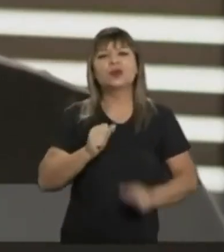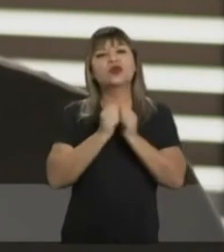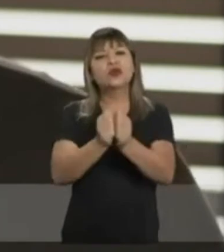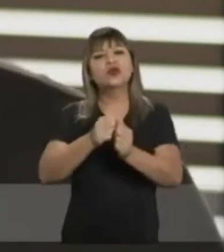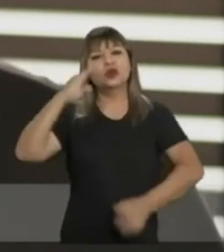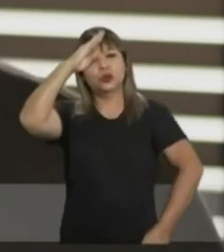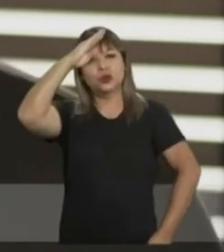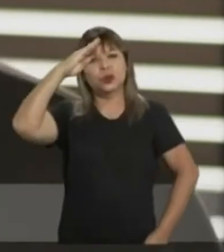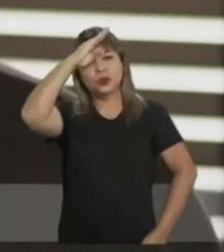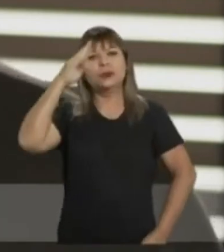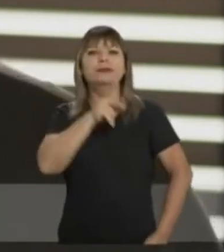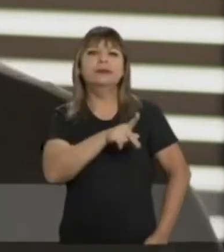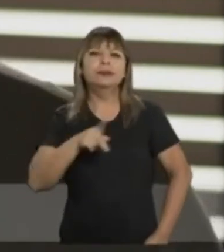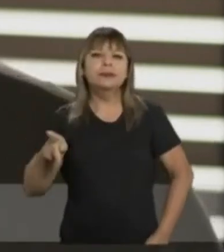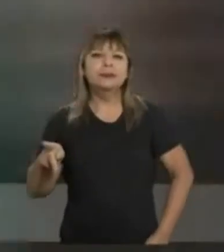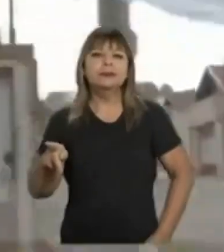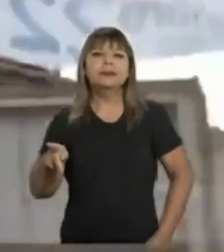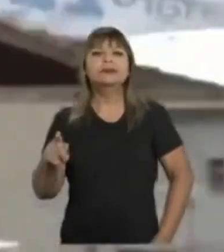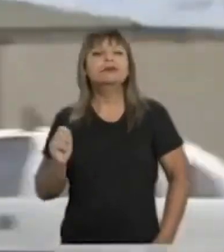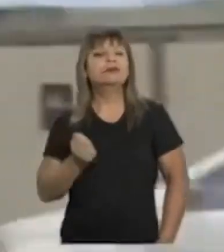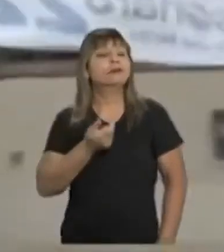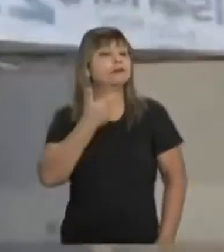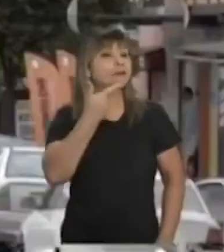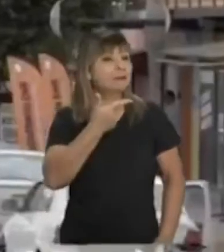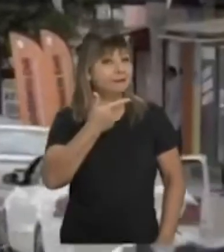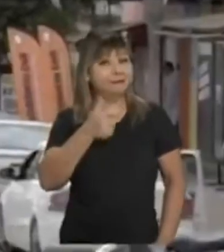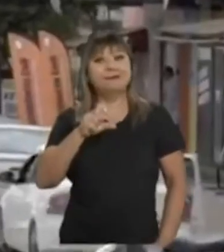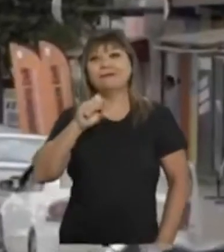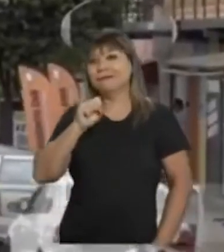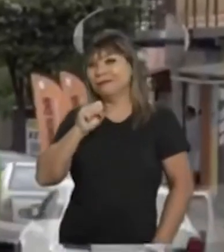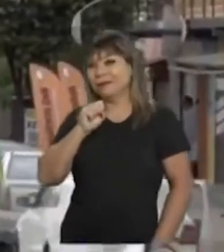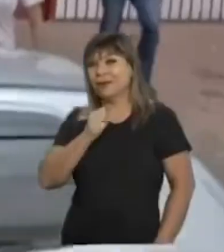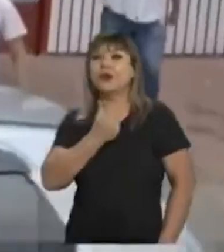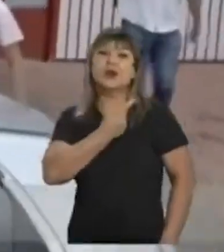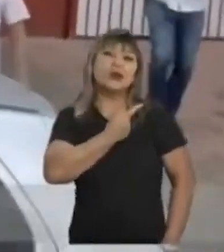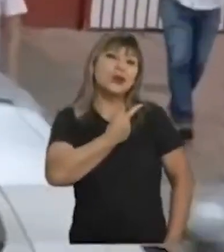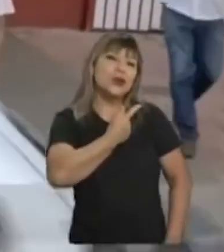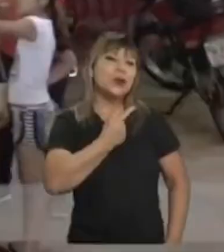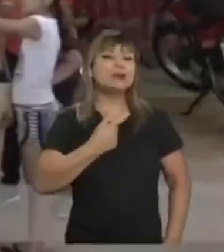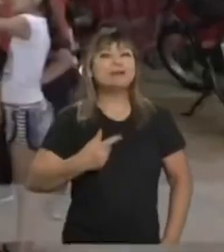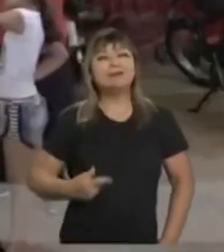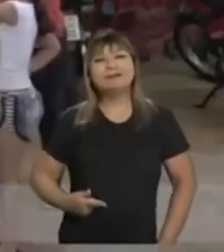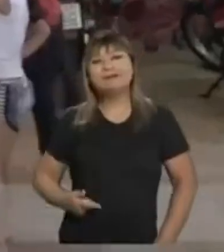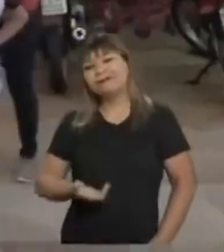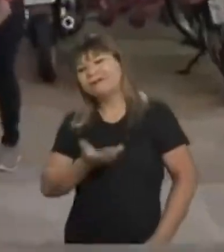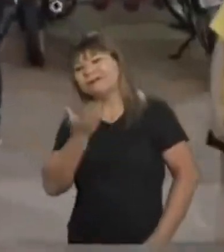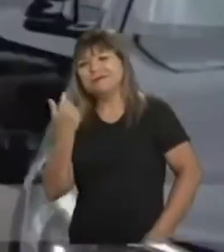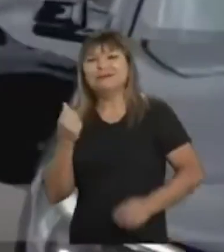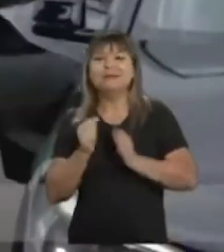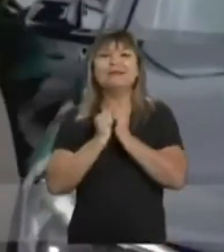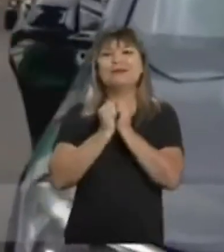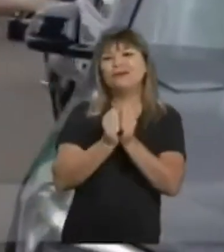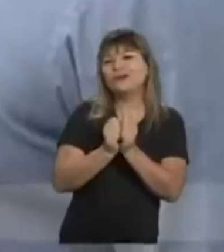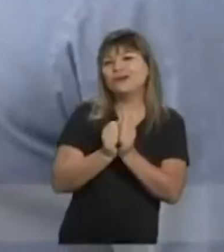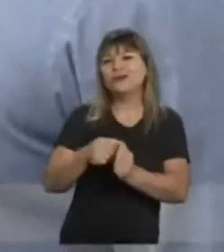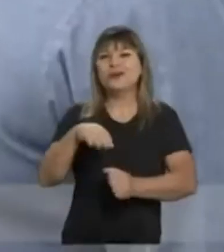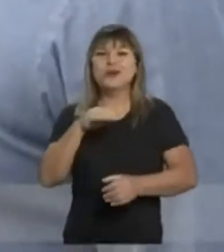com Jair Bolsonaro, presidente. Vinte e oito! É isso mesmo, é o que eu sou forte.